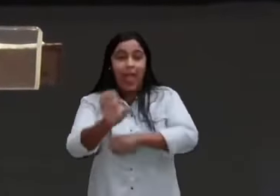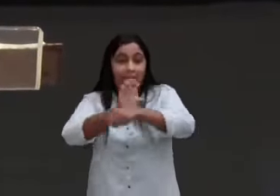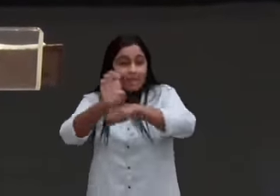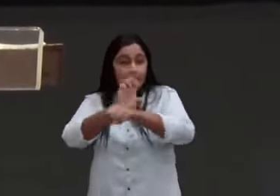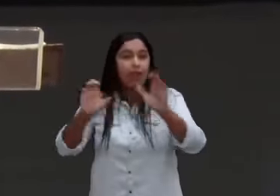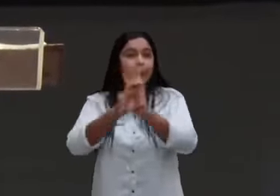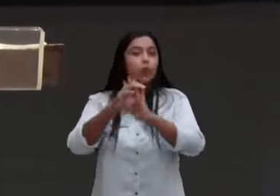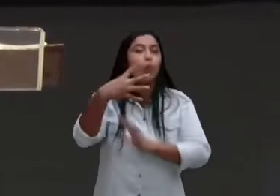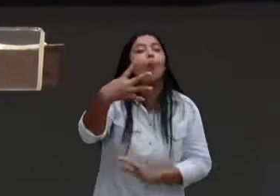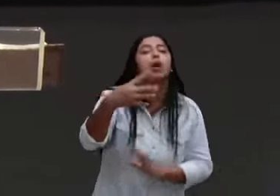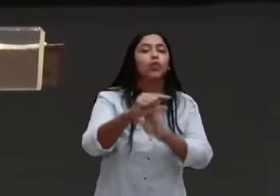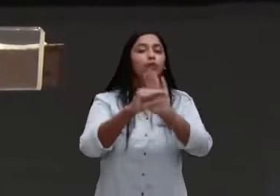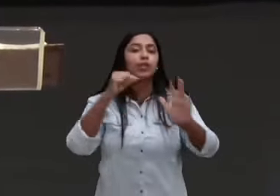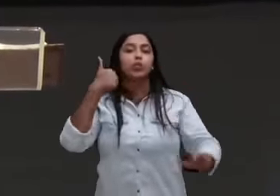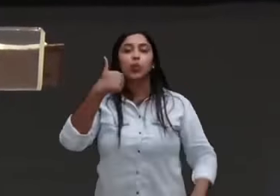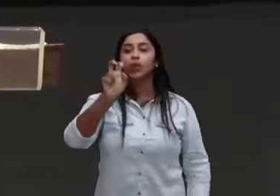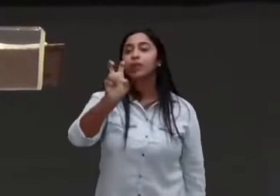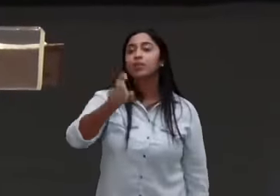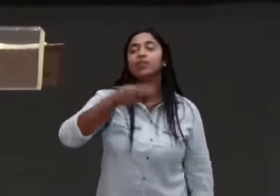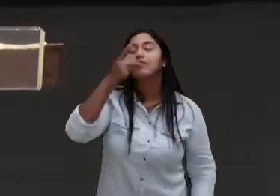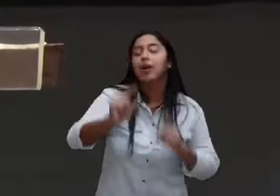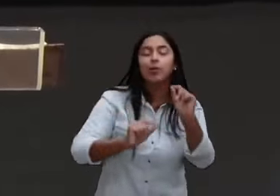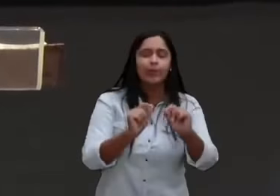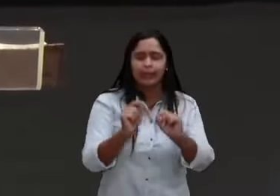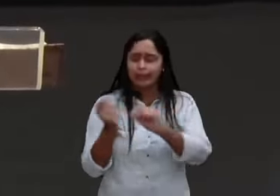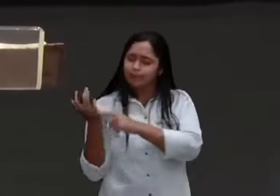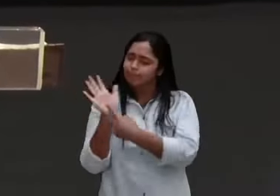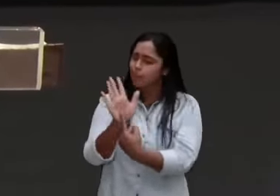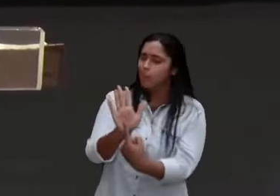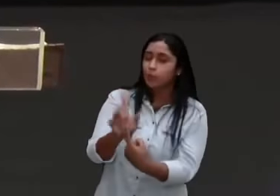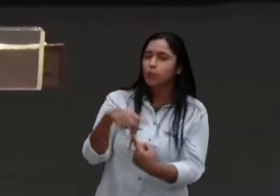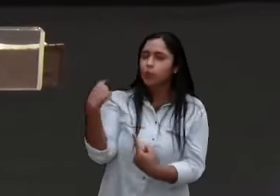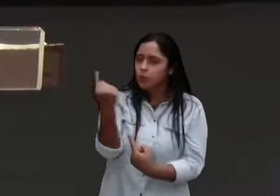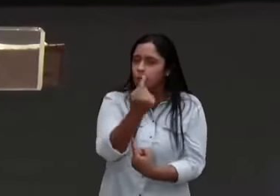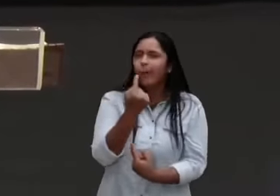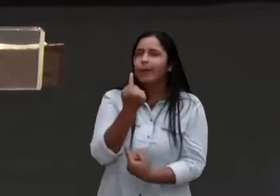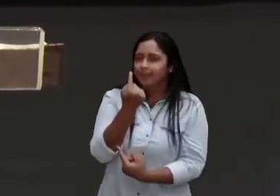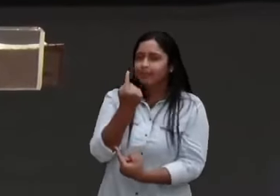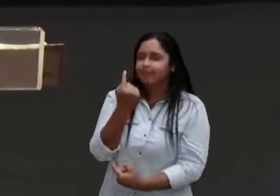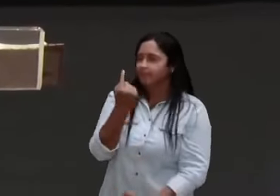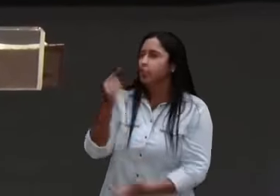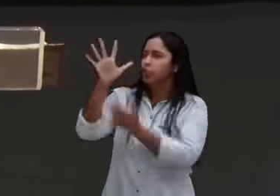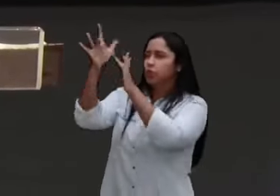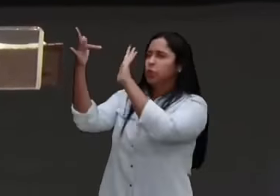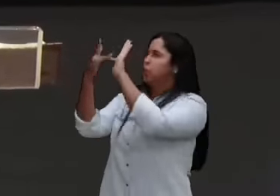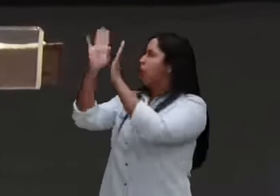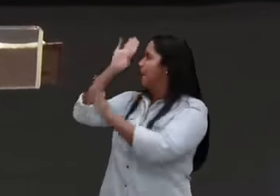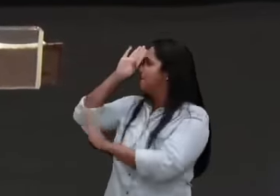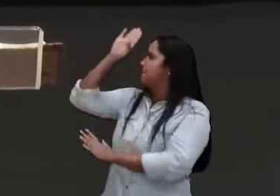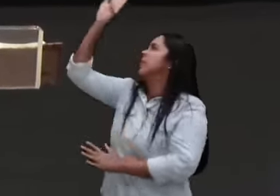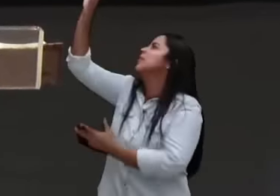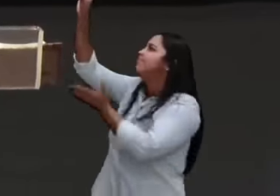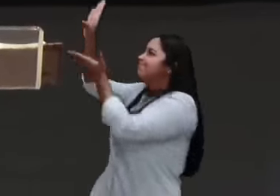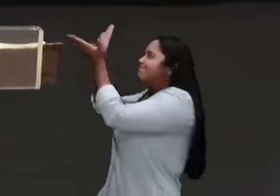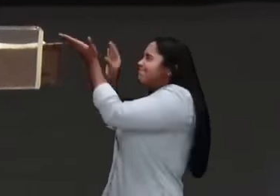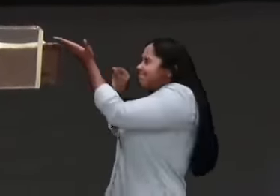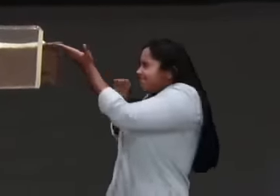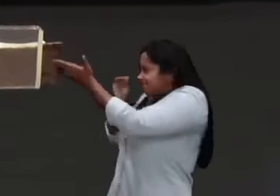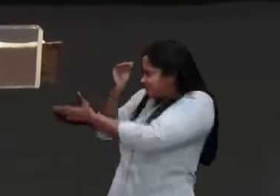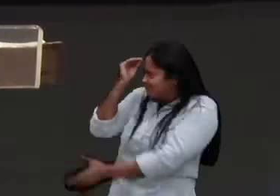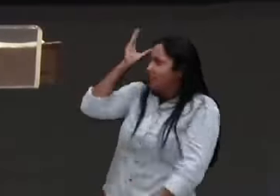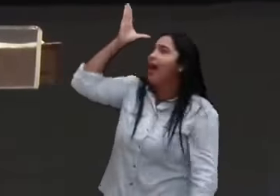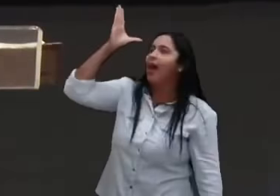,15 diz, cresçamos em tudo, naquele que é o cabeça, Hebreus 6,1 diz,